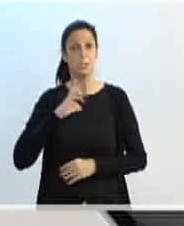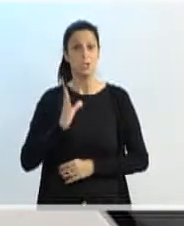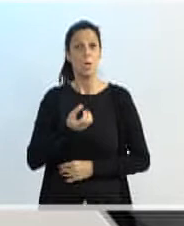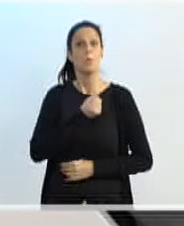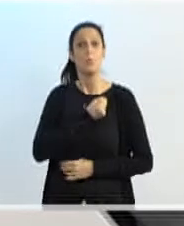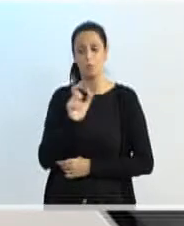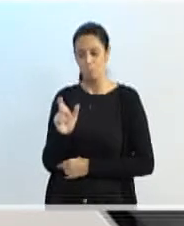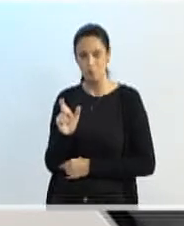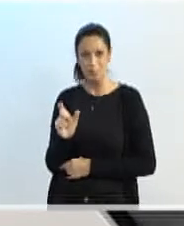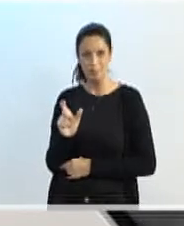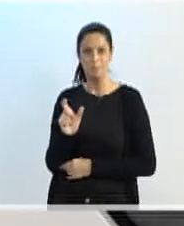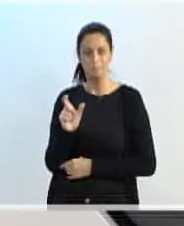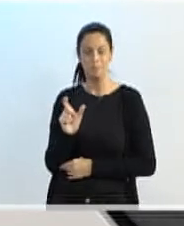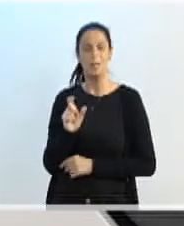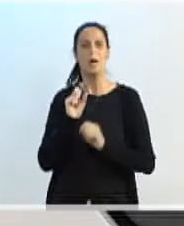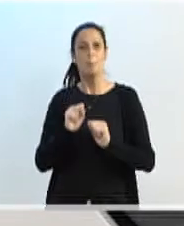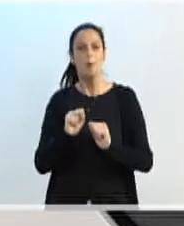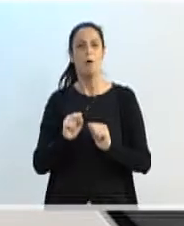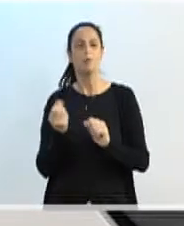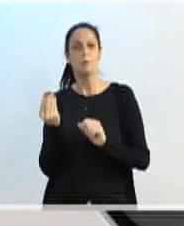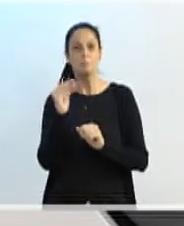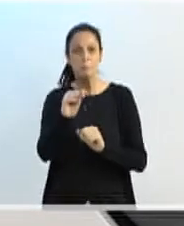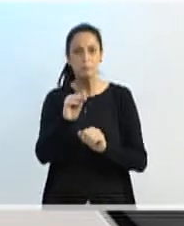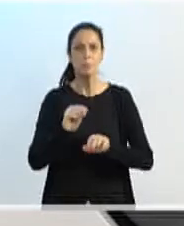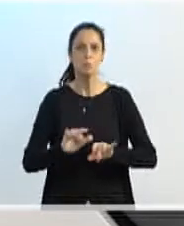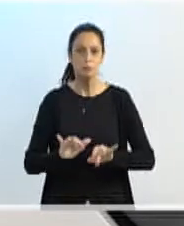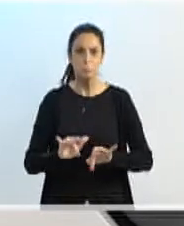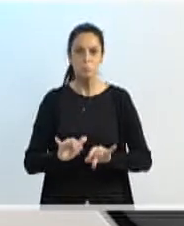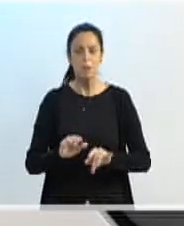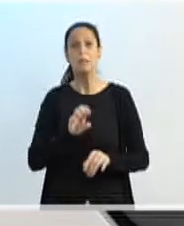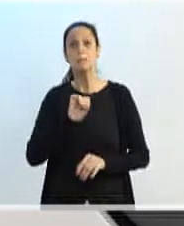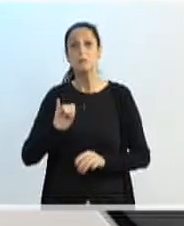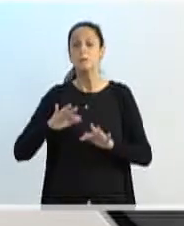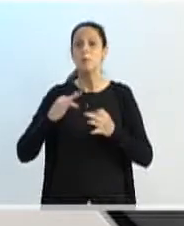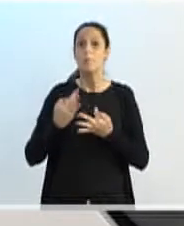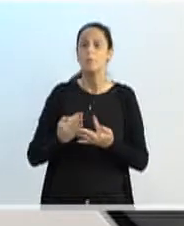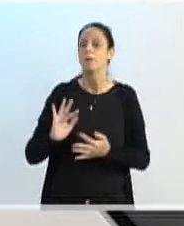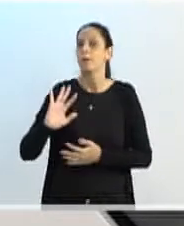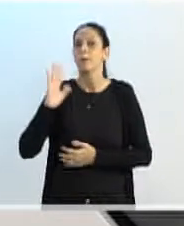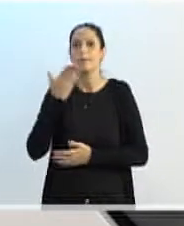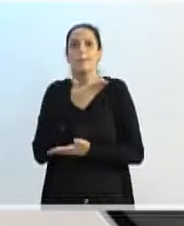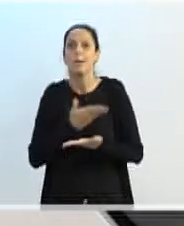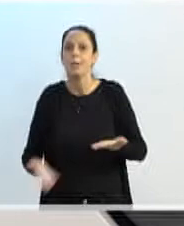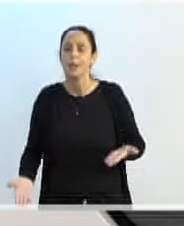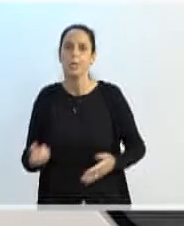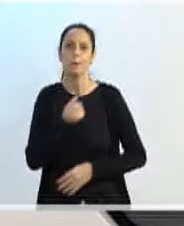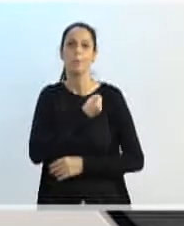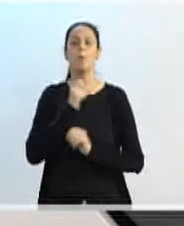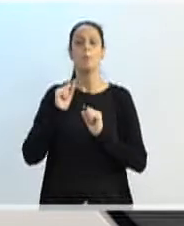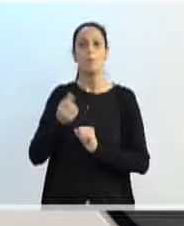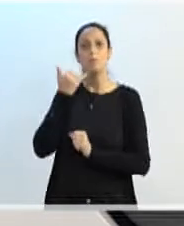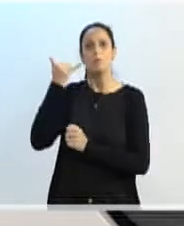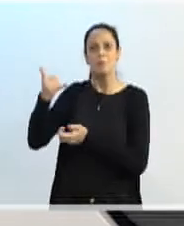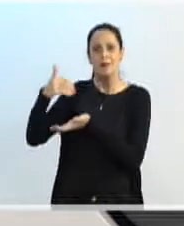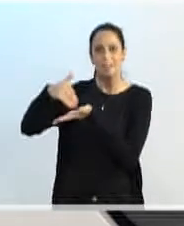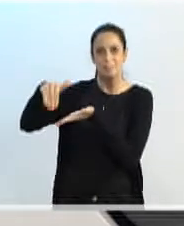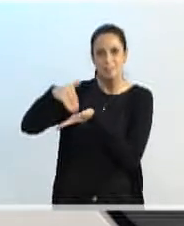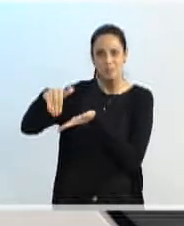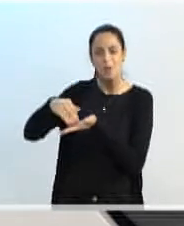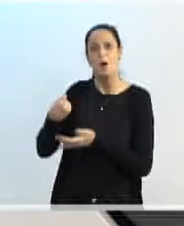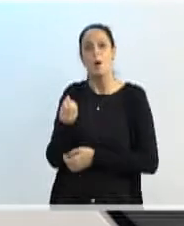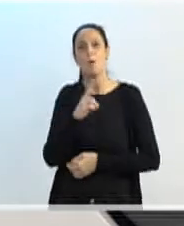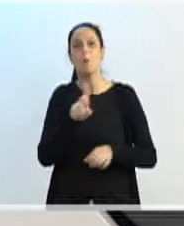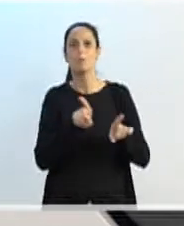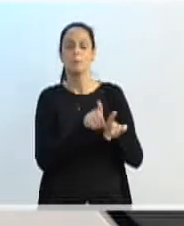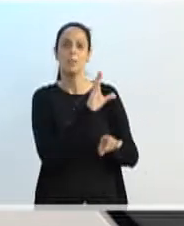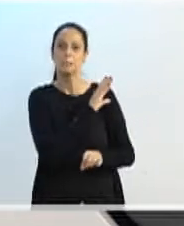tranquilo. Ela coloca ali qualquer coisa, se a família perdeu alguma coisa, ela pode estar entrando em contato ou com a secretaria, ou com uma instituição mais próxima também,